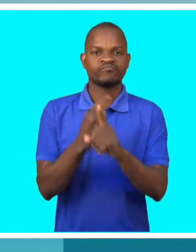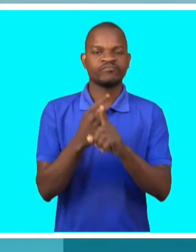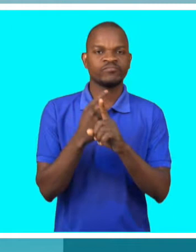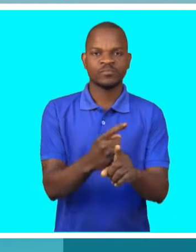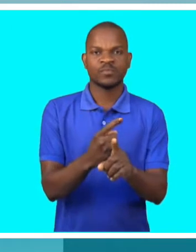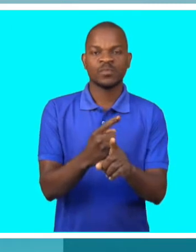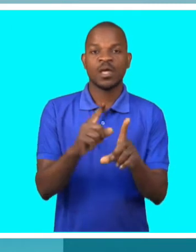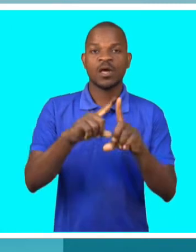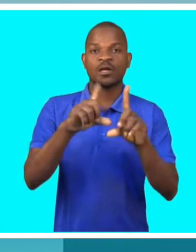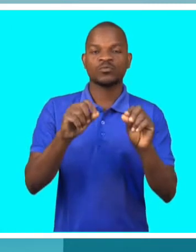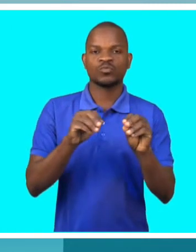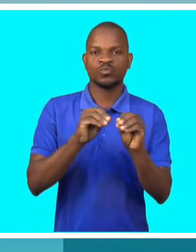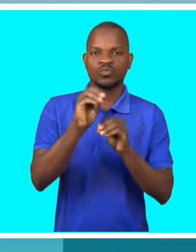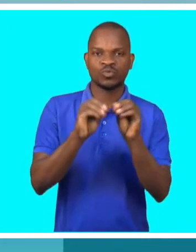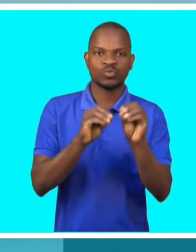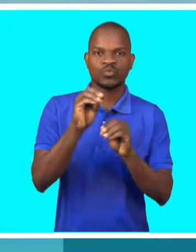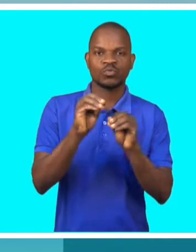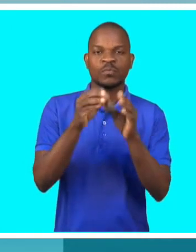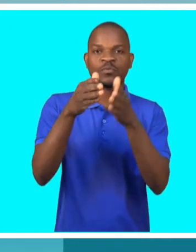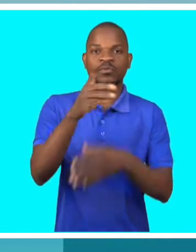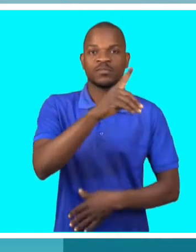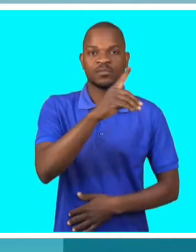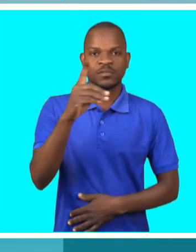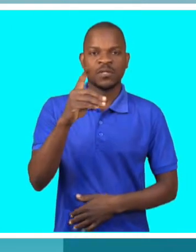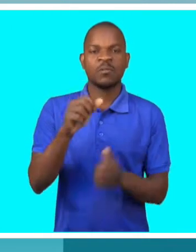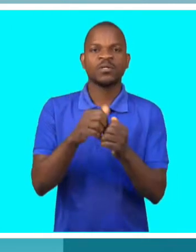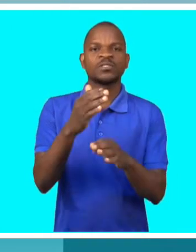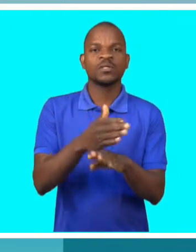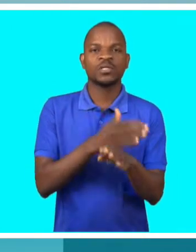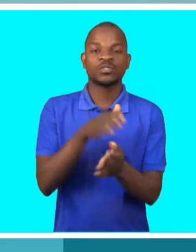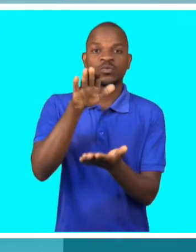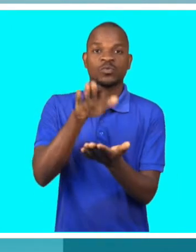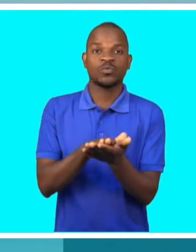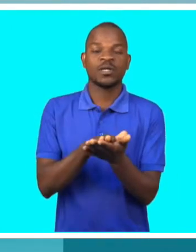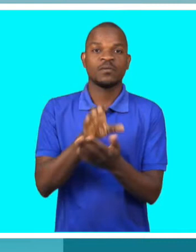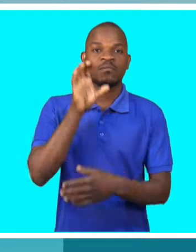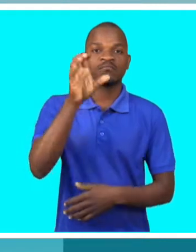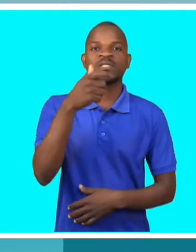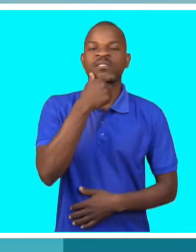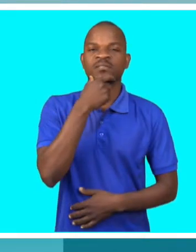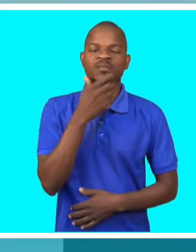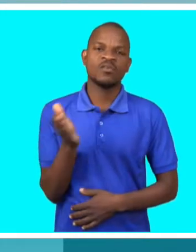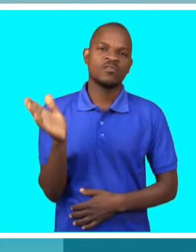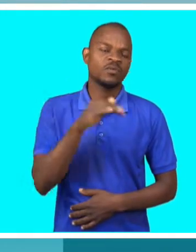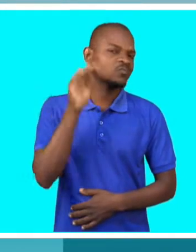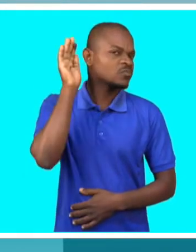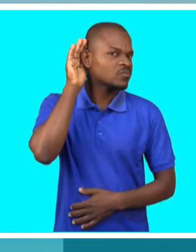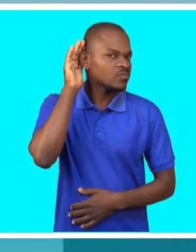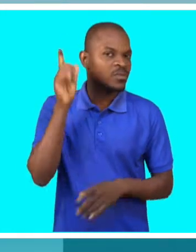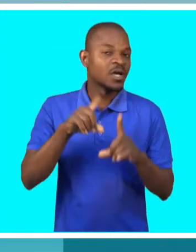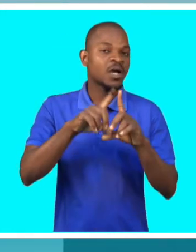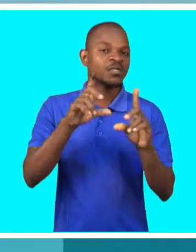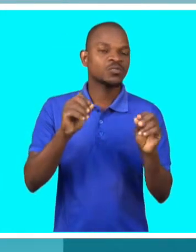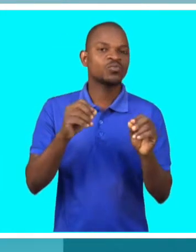participar em jogos paraolímpicos, isto é, foi nos Jogos Paraolímpicos de Londres. Hoje vamos saber, sobretudo,